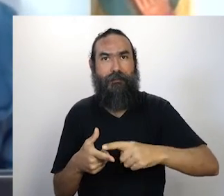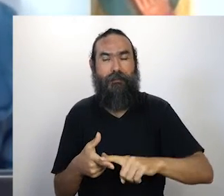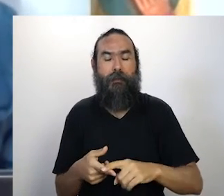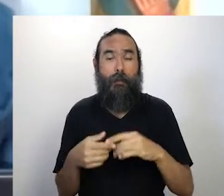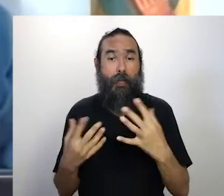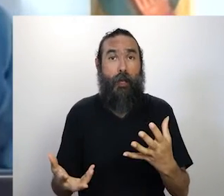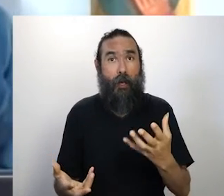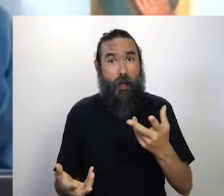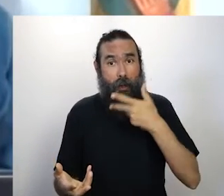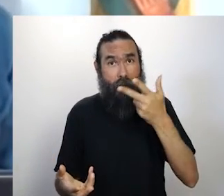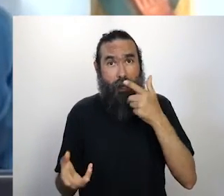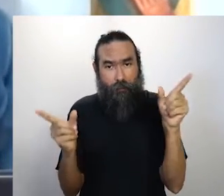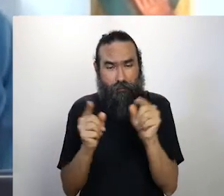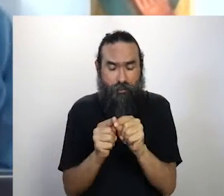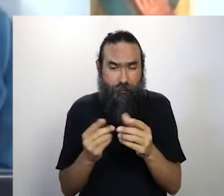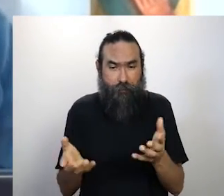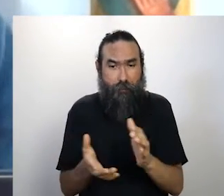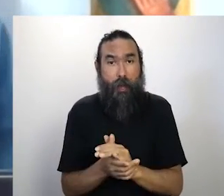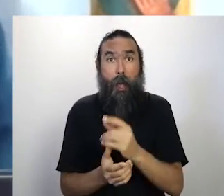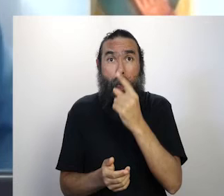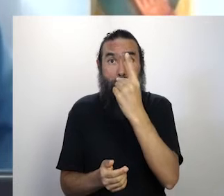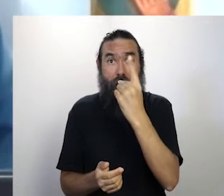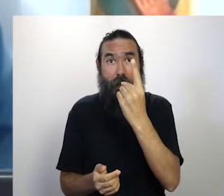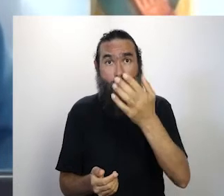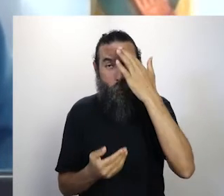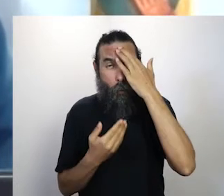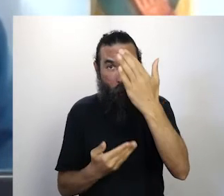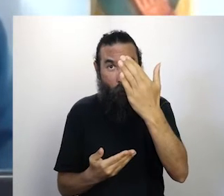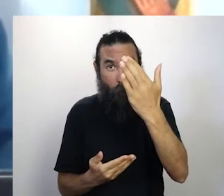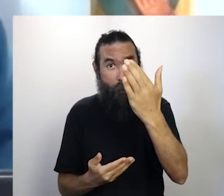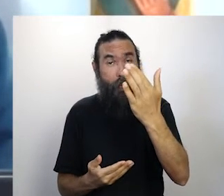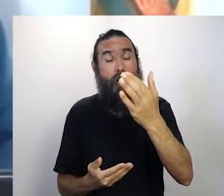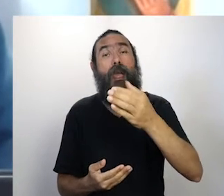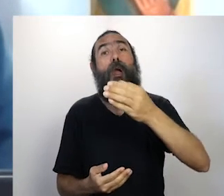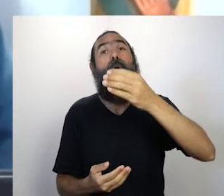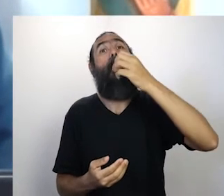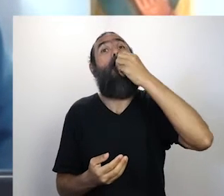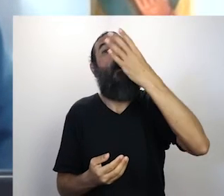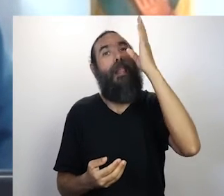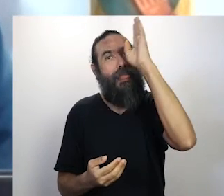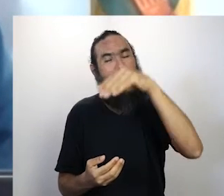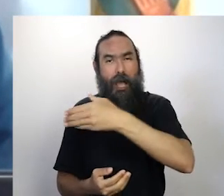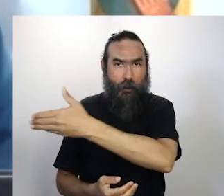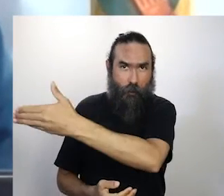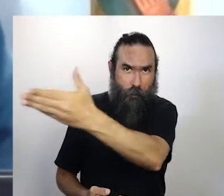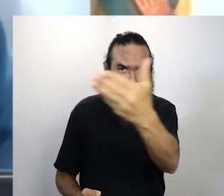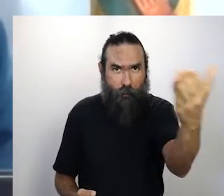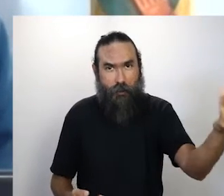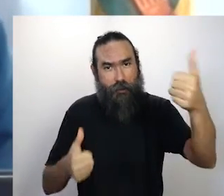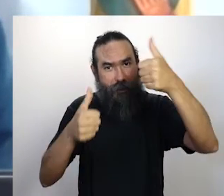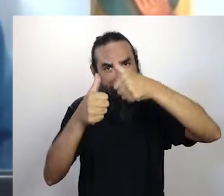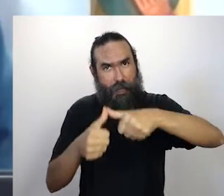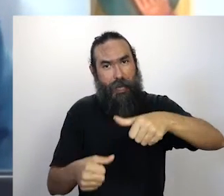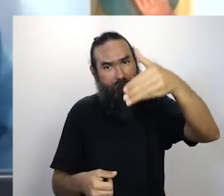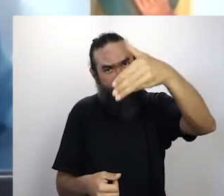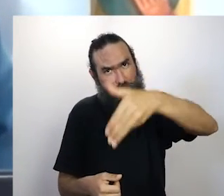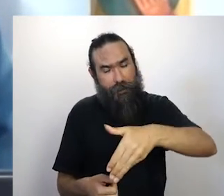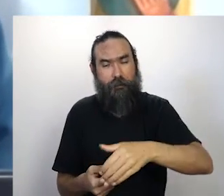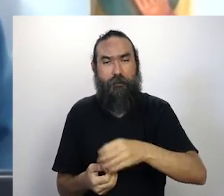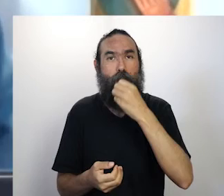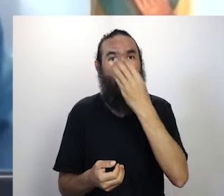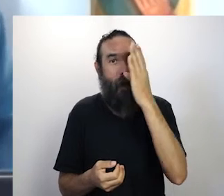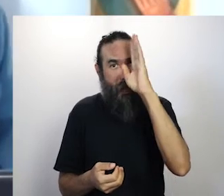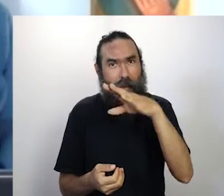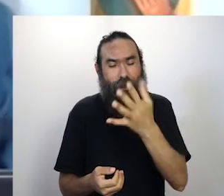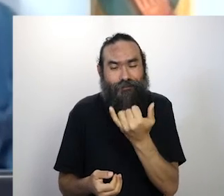a gente já tangendo aqui para começar a chamar... Primeiro, eu queria dar uma boa tarde aos convidados e as pessoas que estão na sala todas aí. Quem puder responder, responde. Vai ser uma boa tarde,